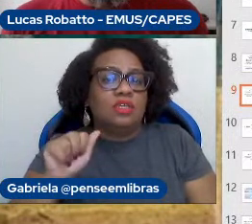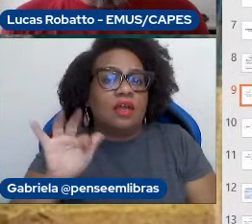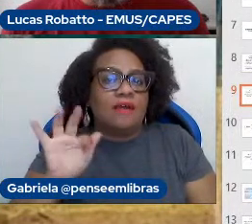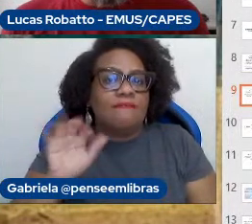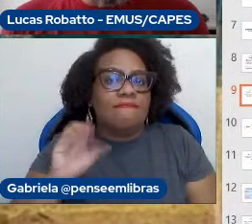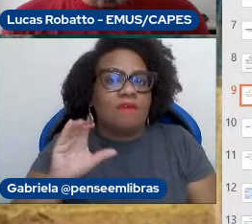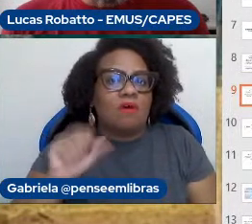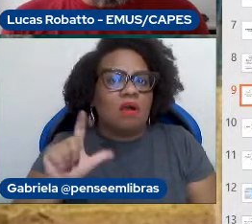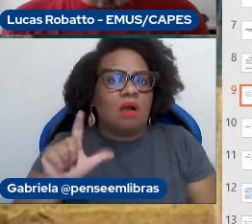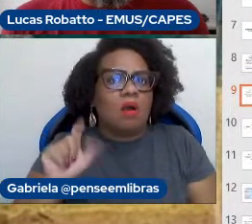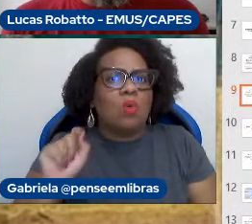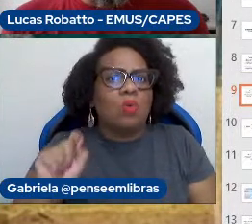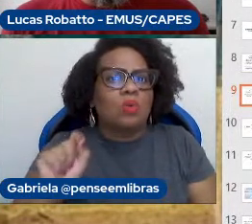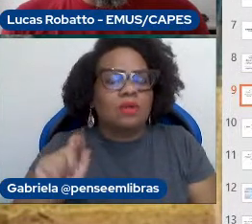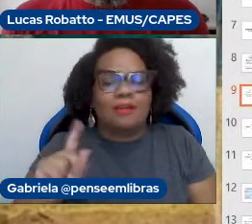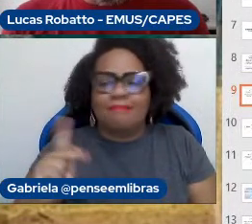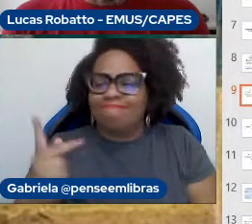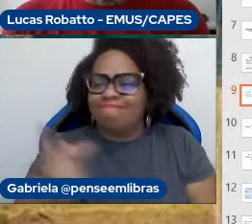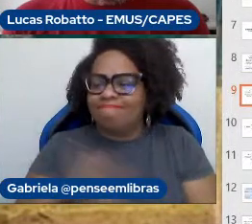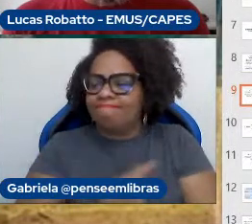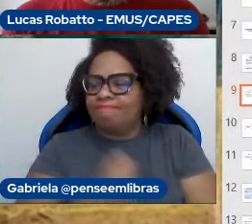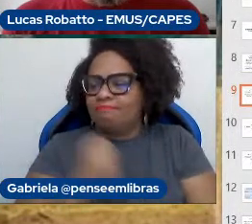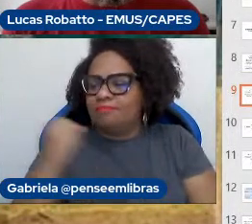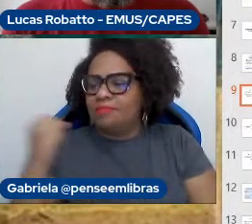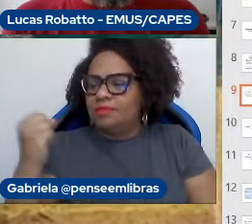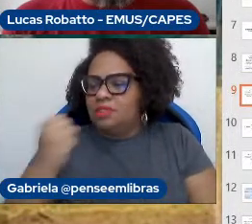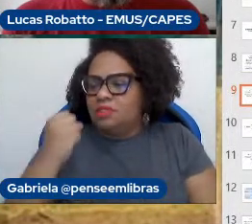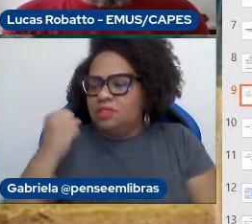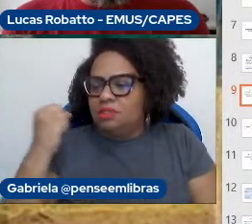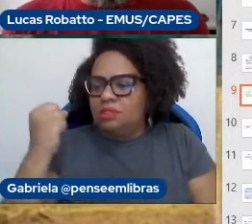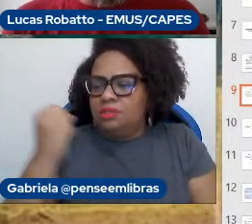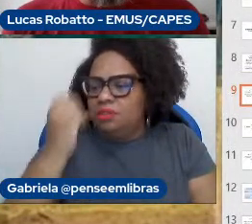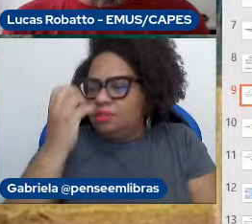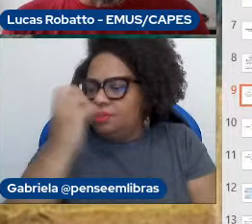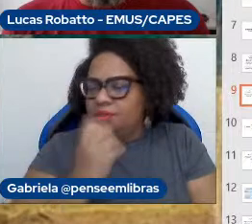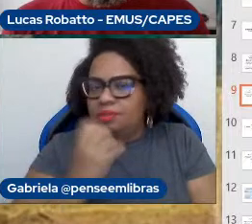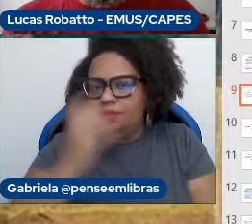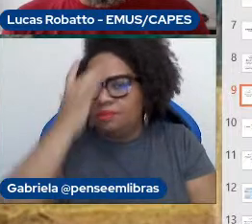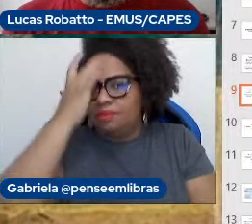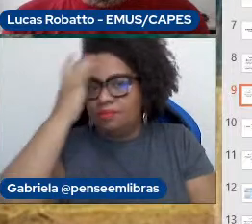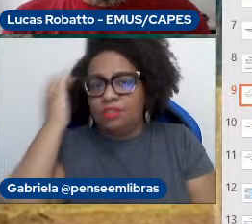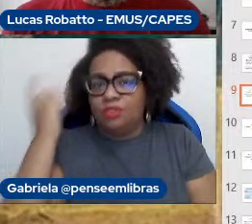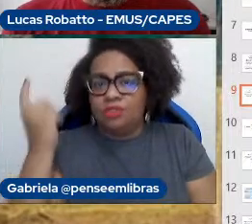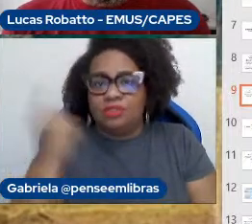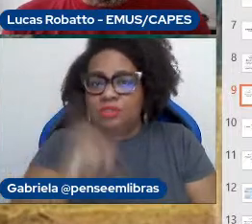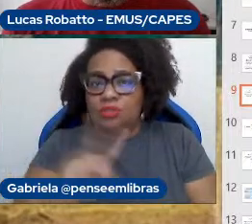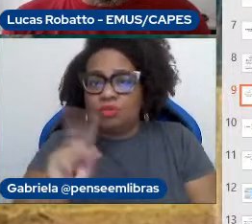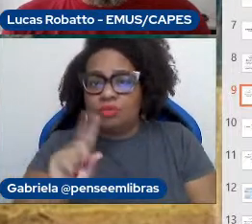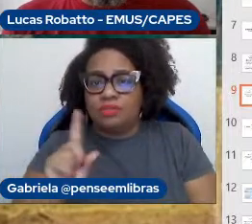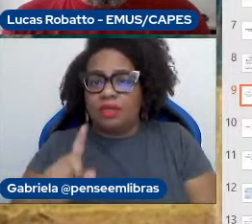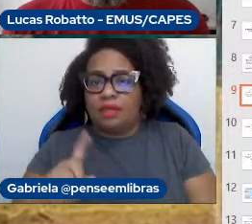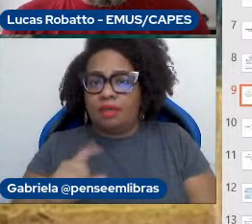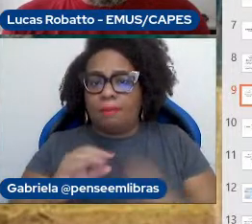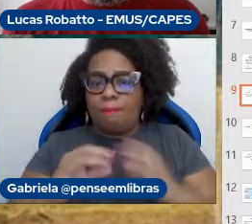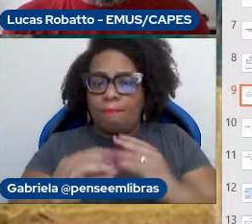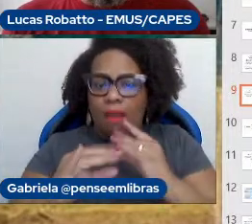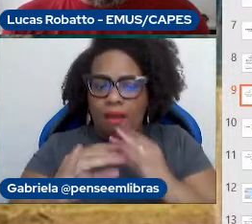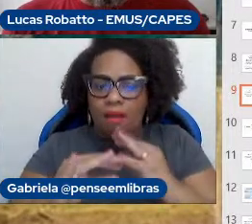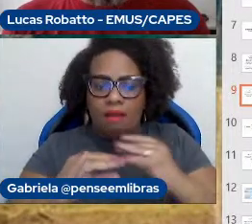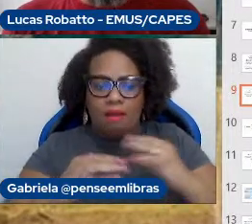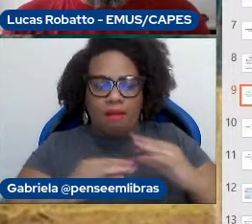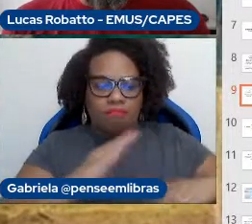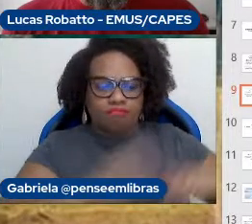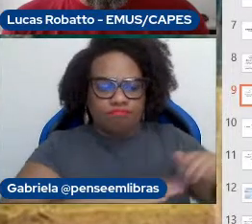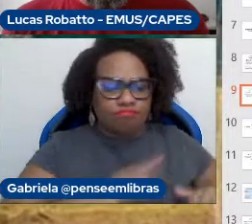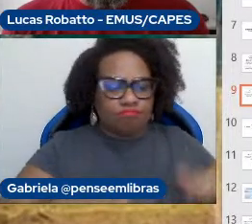ocorre de lesão, onde a pessoa realmente perde a capacidade de tocar o instrumento. E isso